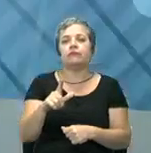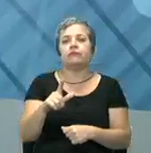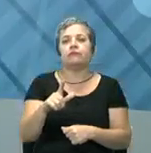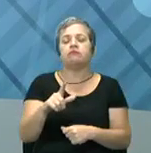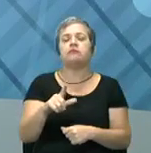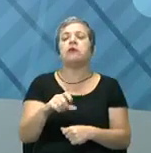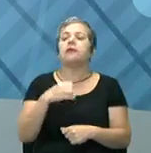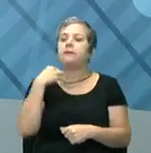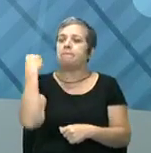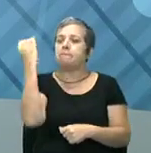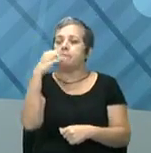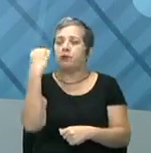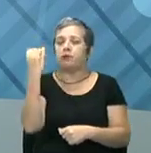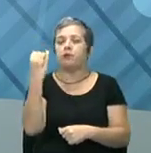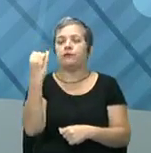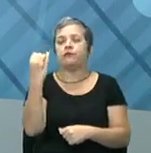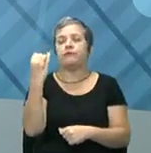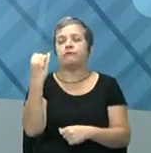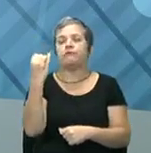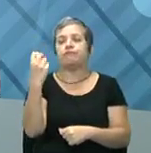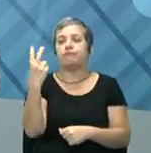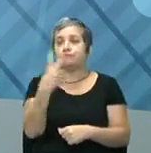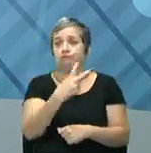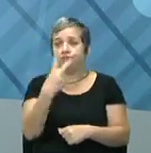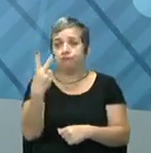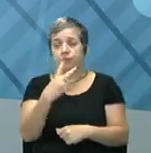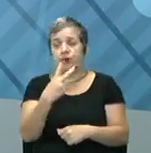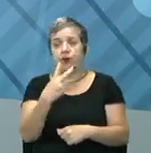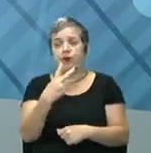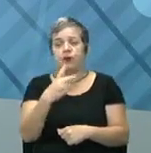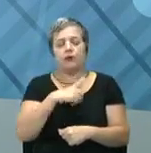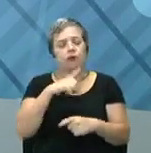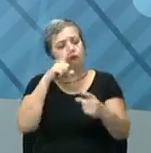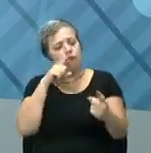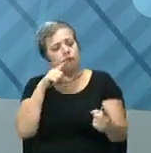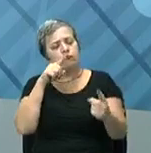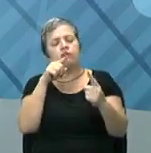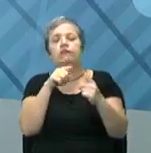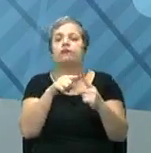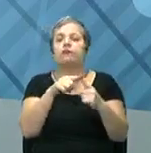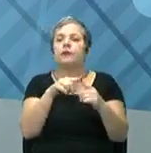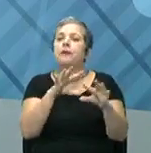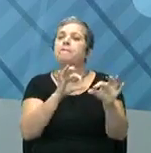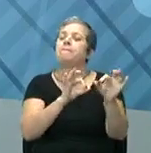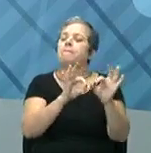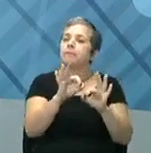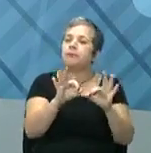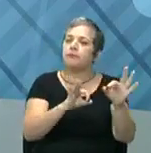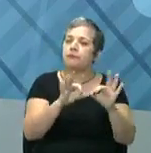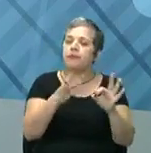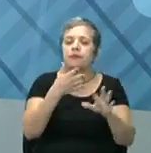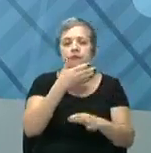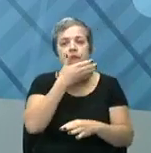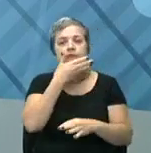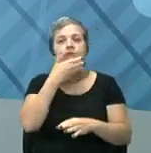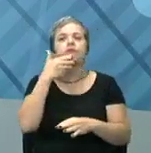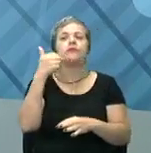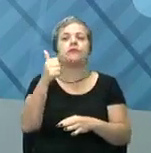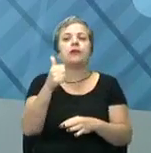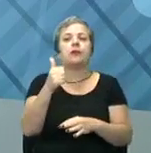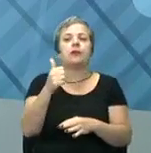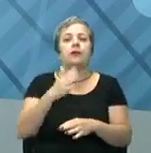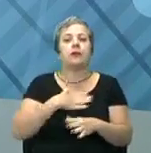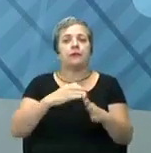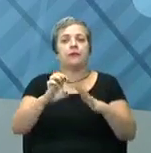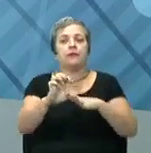Essa é a importância da missão e revisão. A partir disso, eu penso em objetivos, em planejamento e melhoro aí a minha